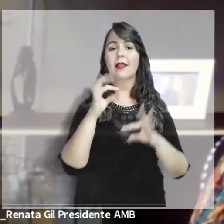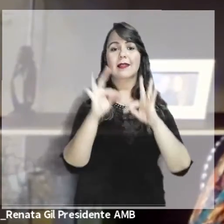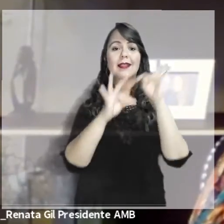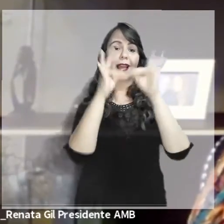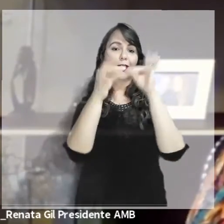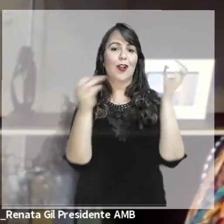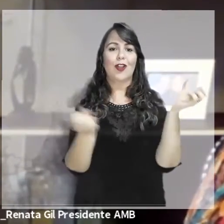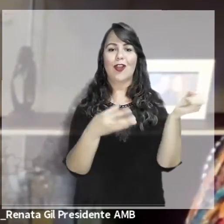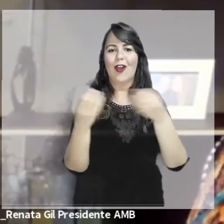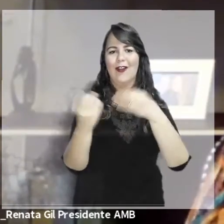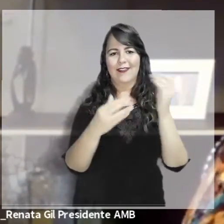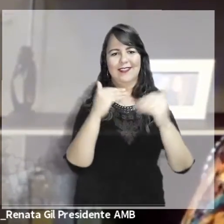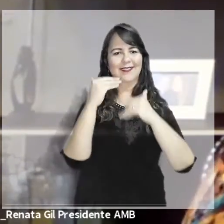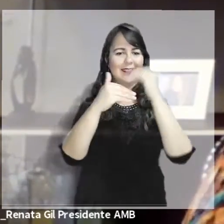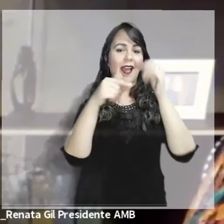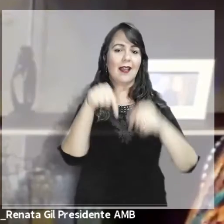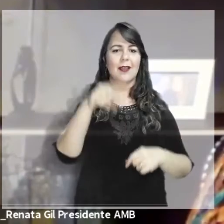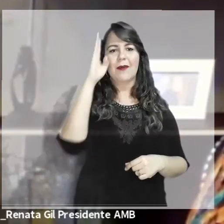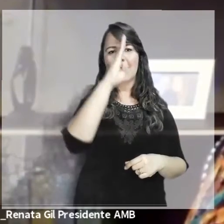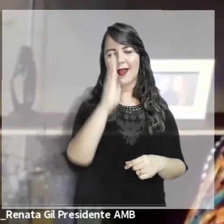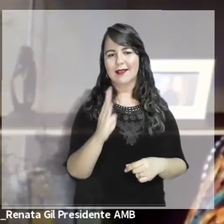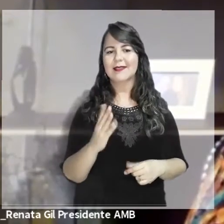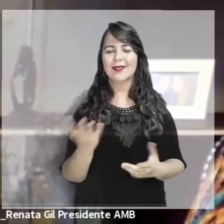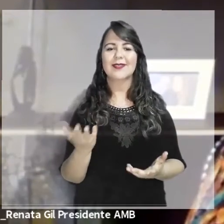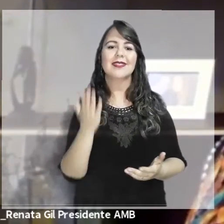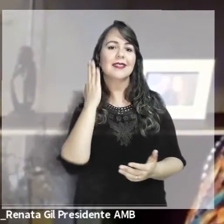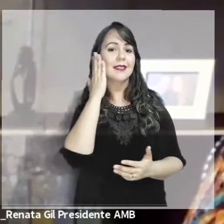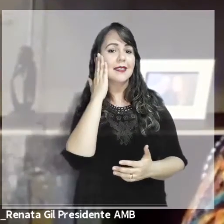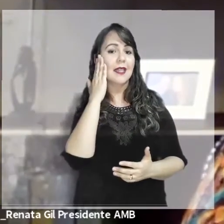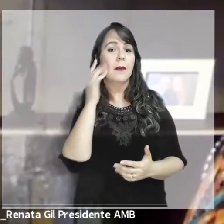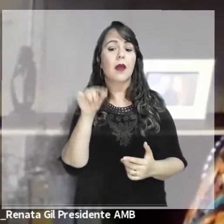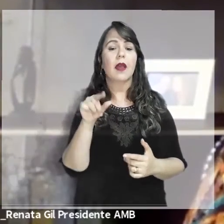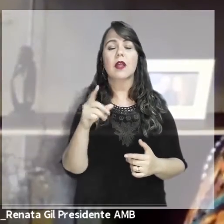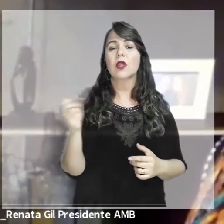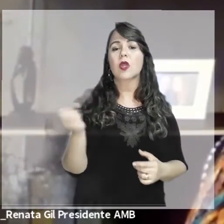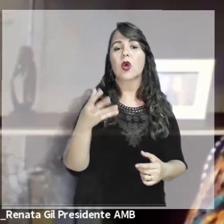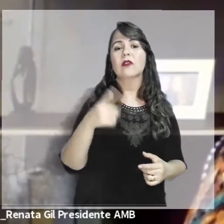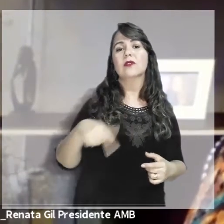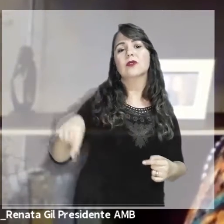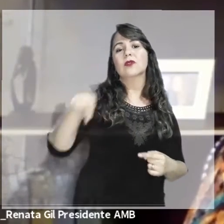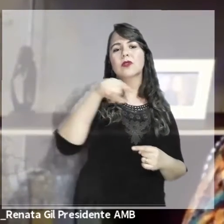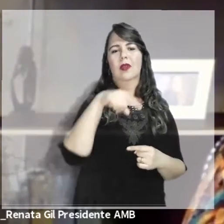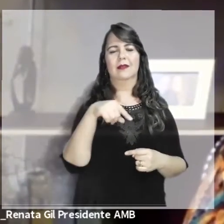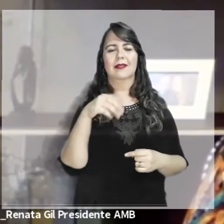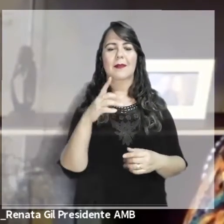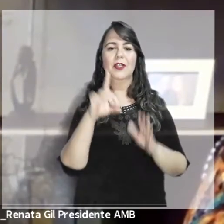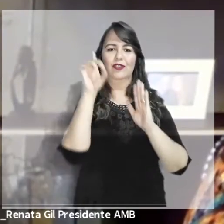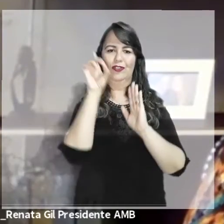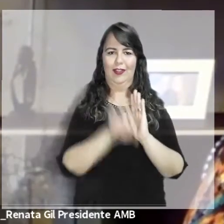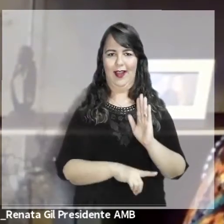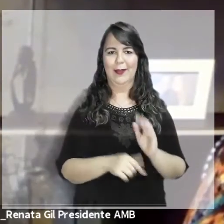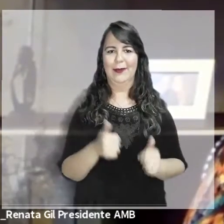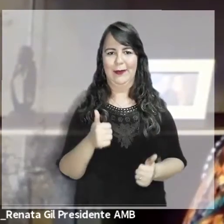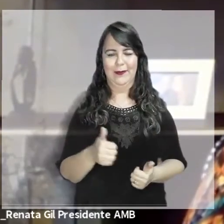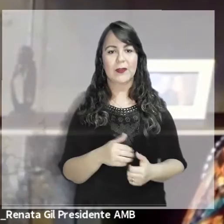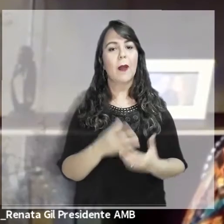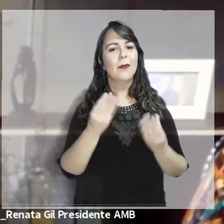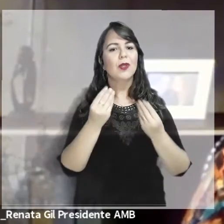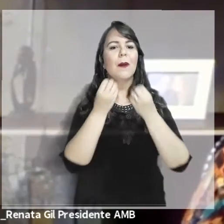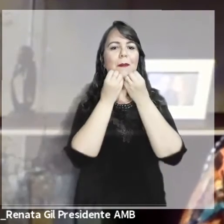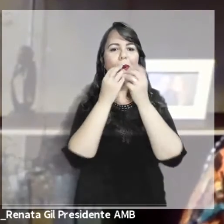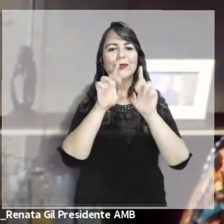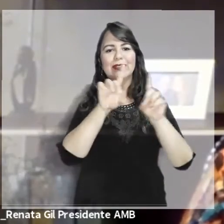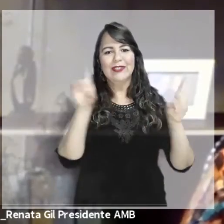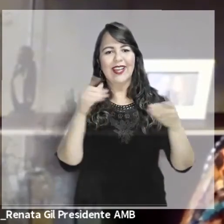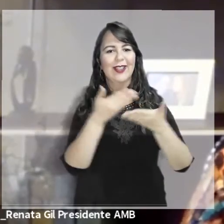inovação de forma efetiva para o Poder Judiciário brasileiro, sustentáculo do nosso Estado Democrático de